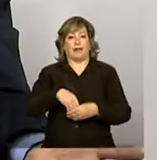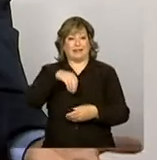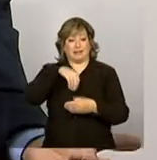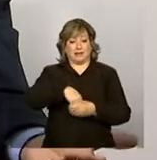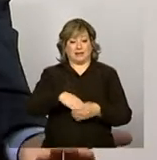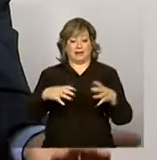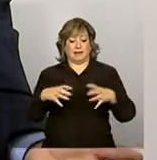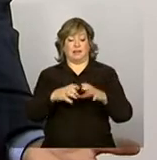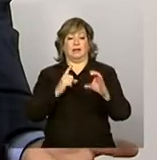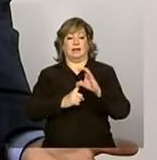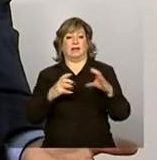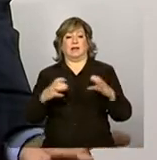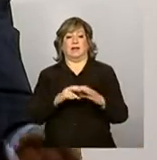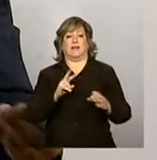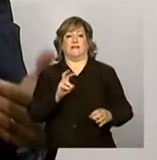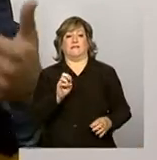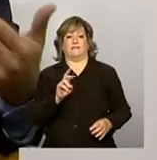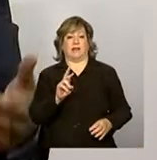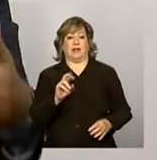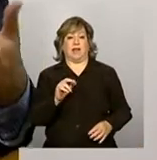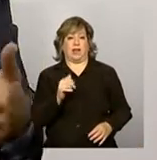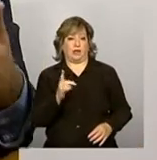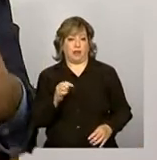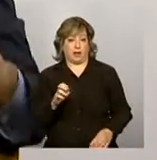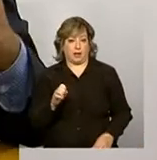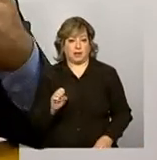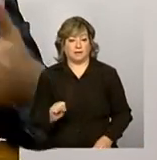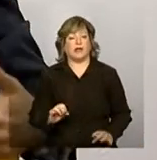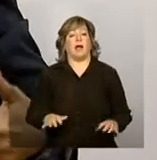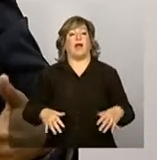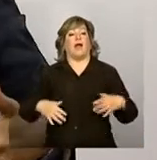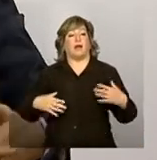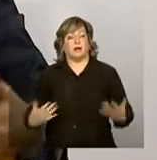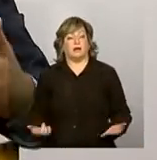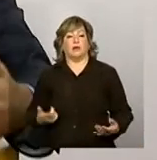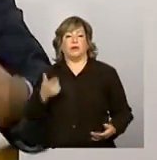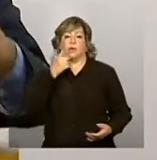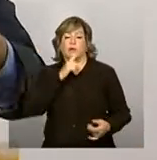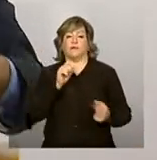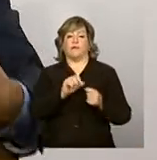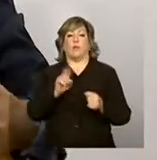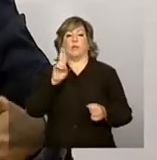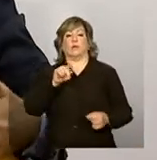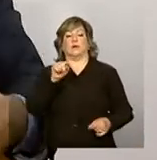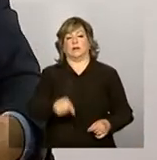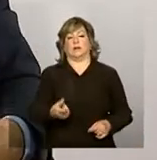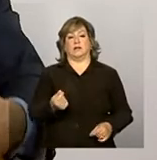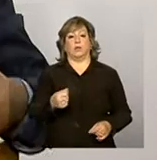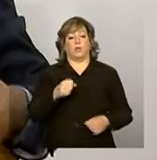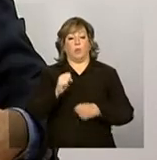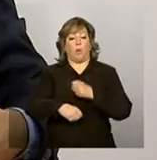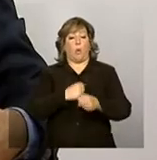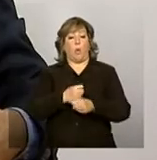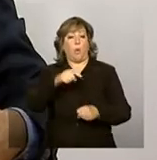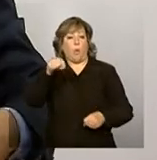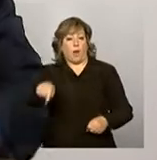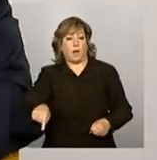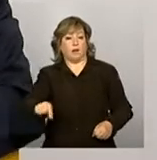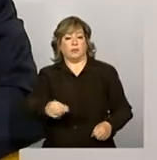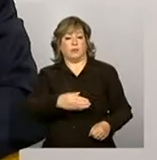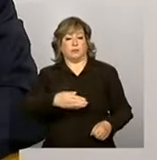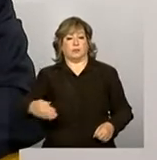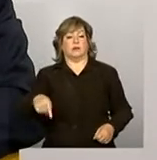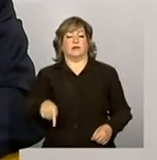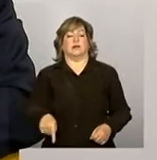assembleias legislativas, no caso dos estados, para aí sim haver a execução desses recursos no ano que diz respeito a esses recursos.